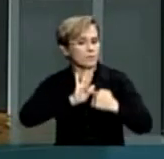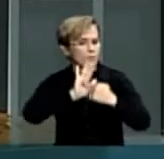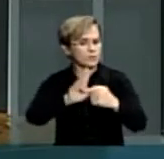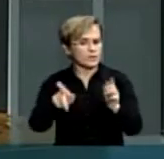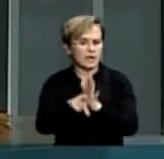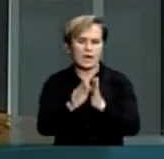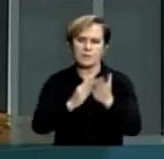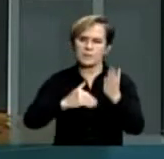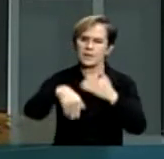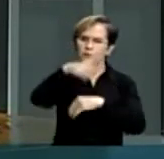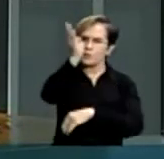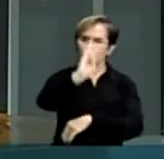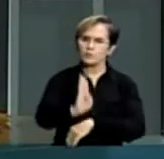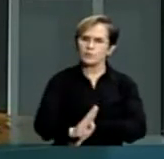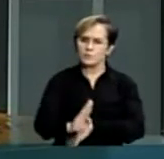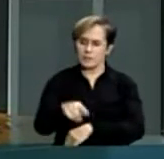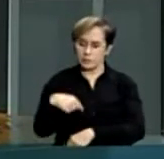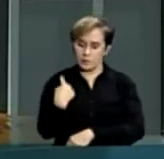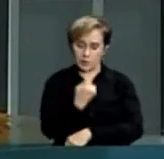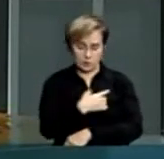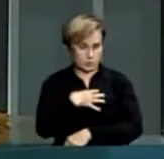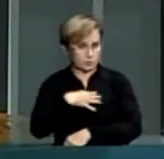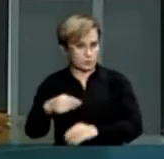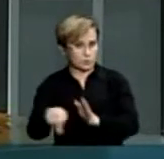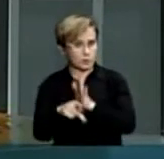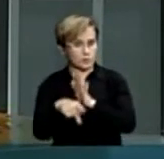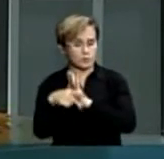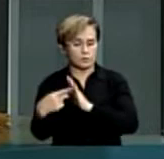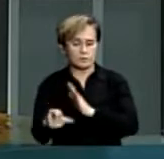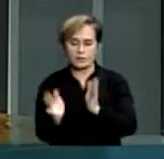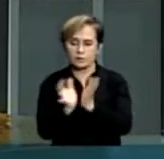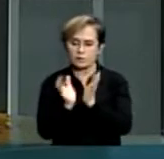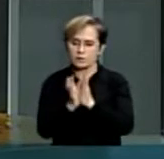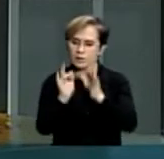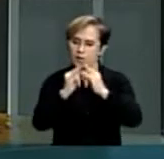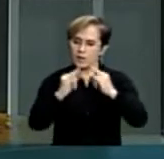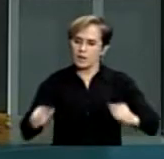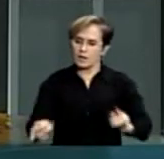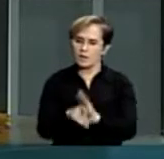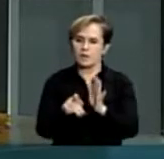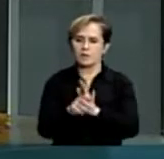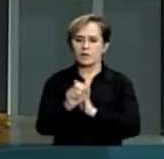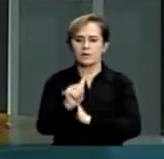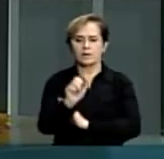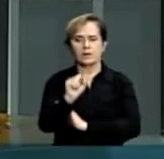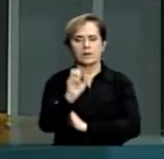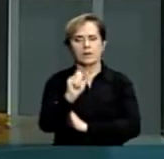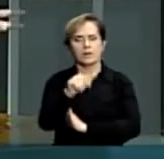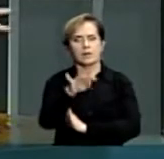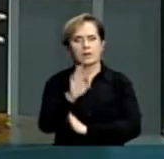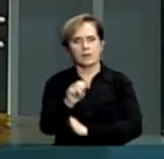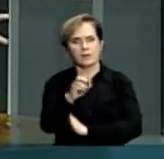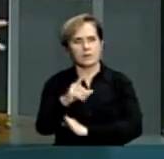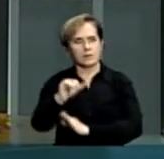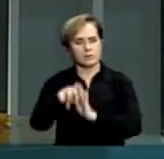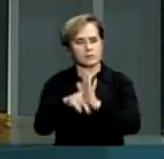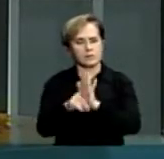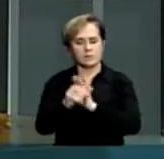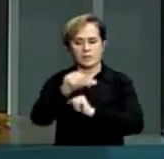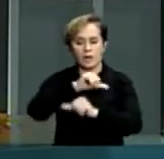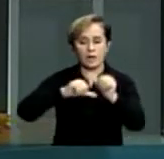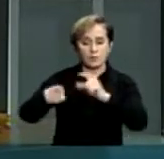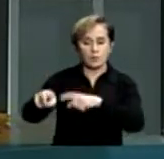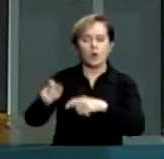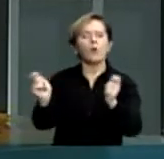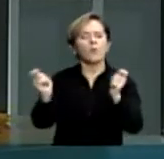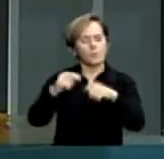que os nossos filhos, filhos dos assentados da reforma agrária, podem ter direito a cursar em universidade pública